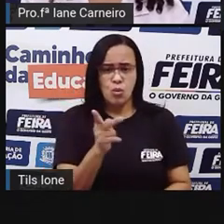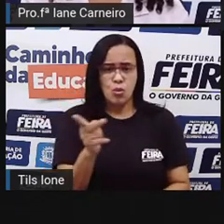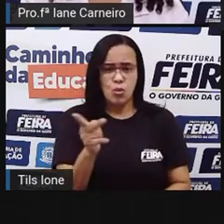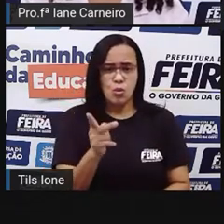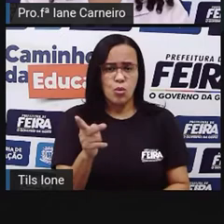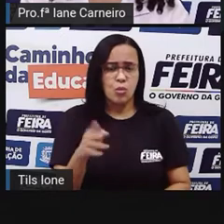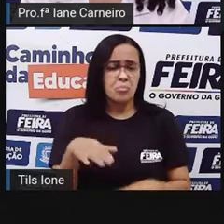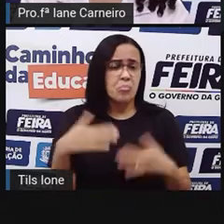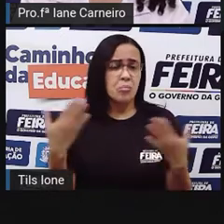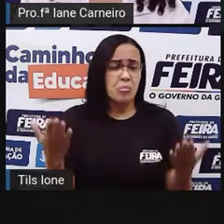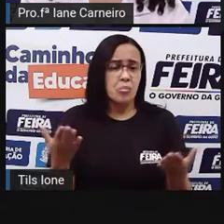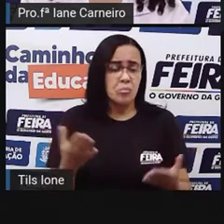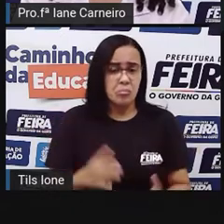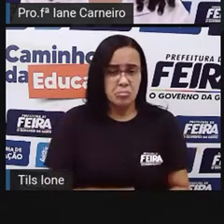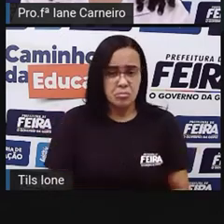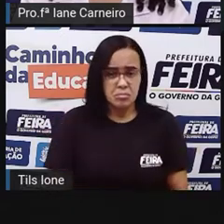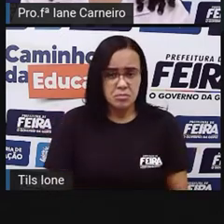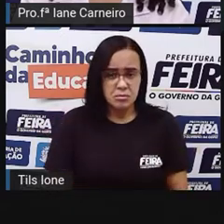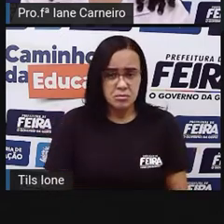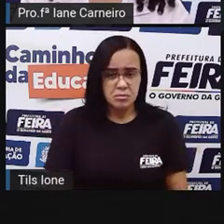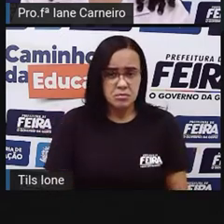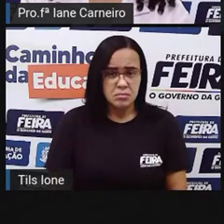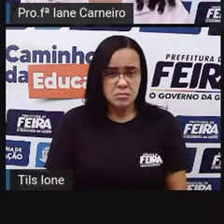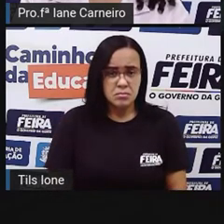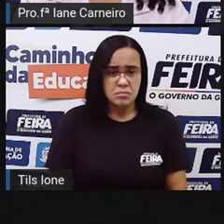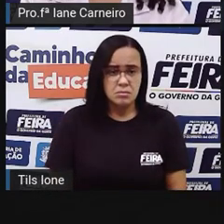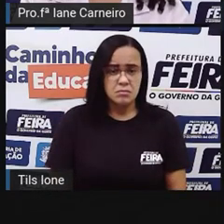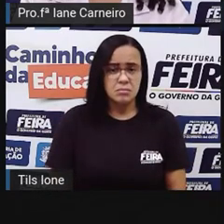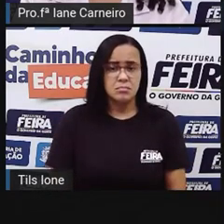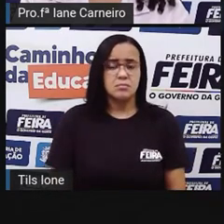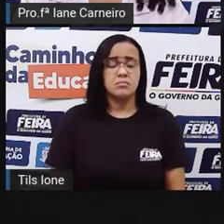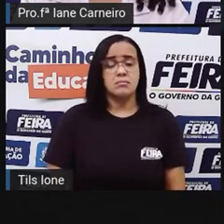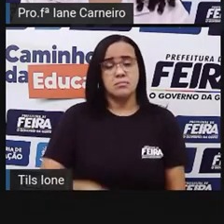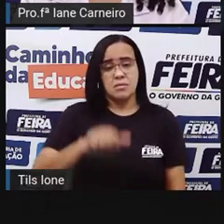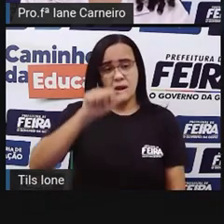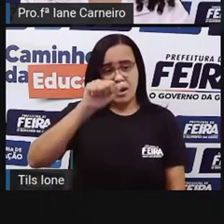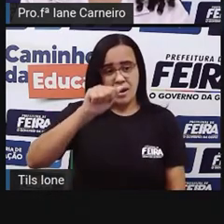roxo e vermelho está aqui. Não é, né? Então é a letra A.